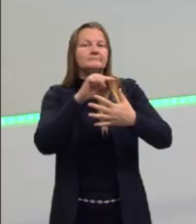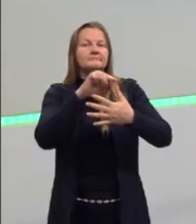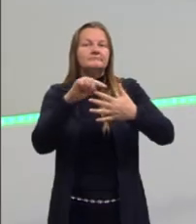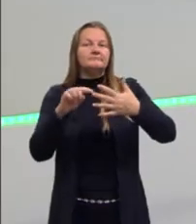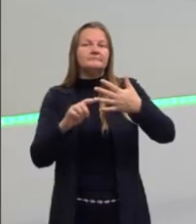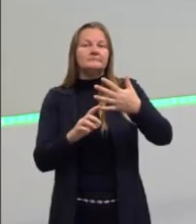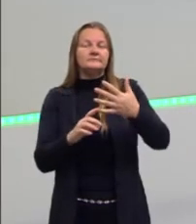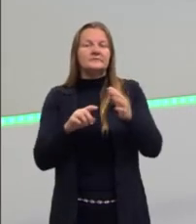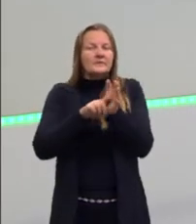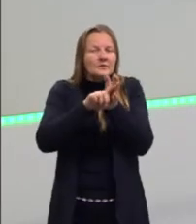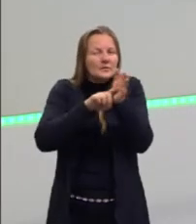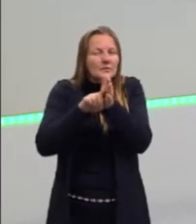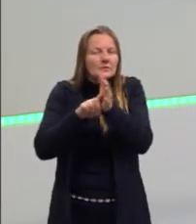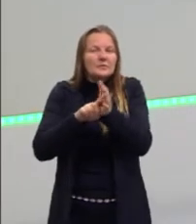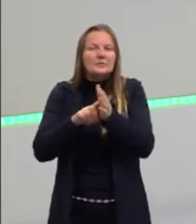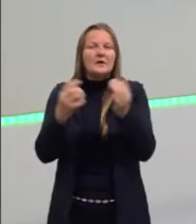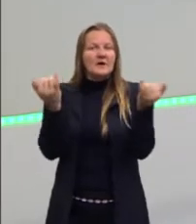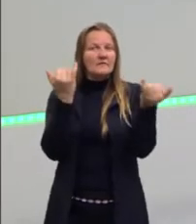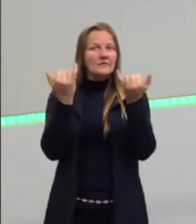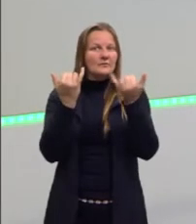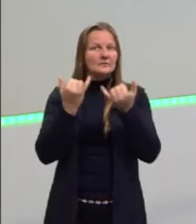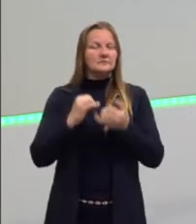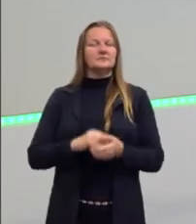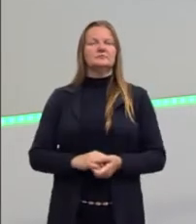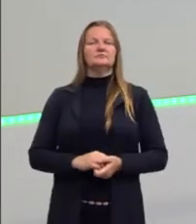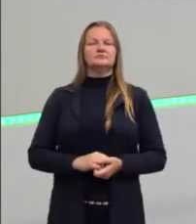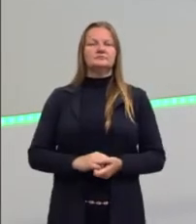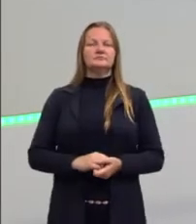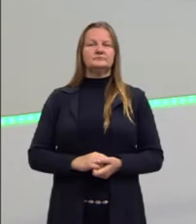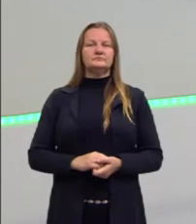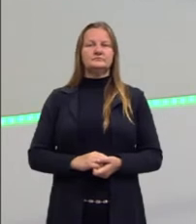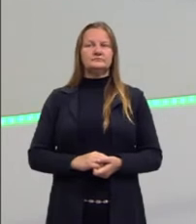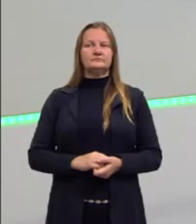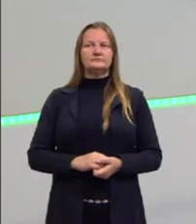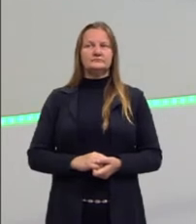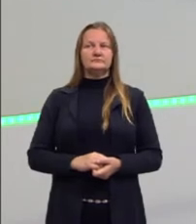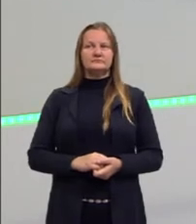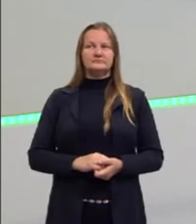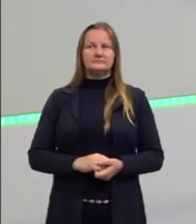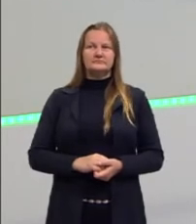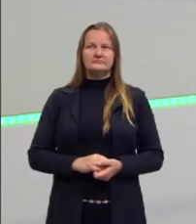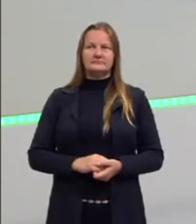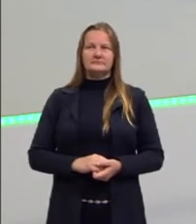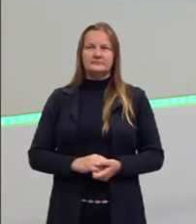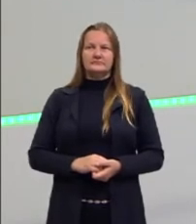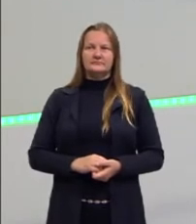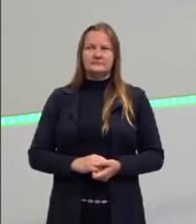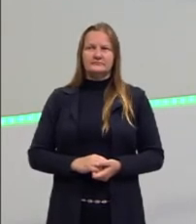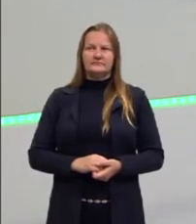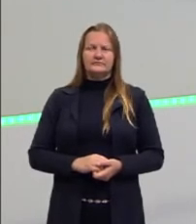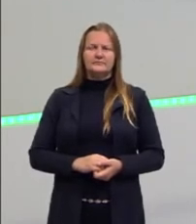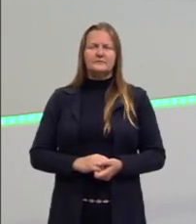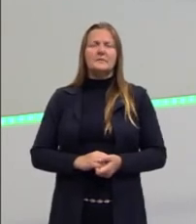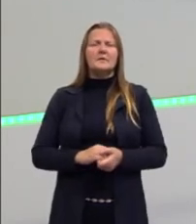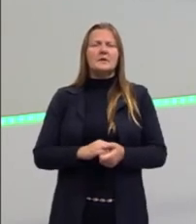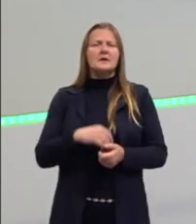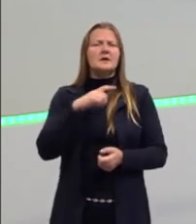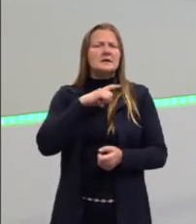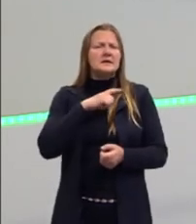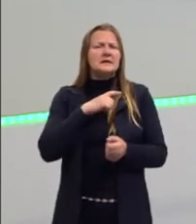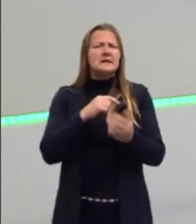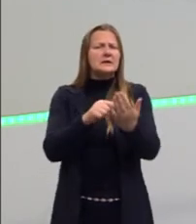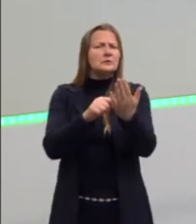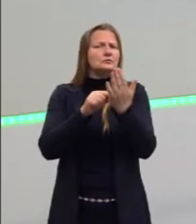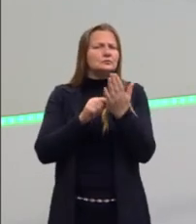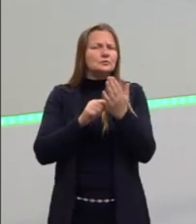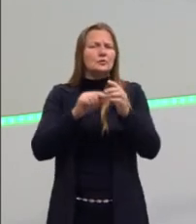uma analisada aí nas nossas informações. Essa questão, ela não traz aí